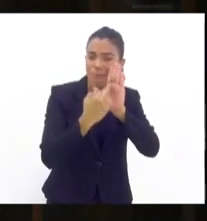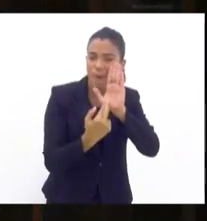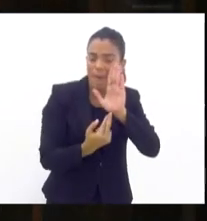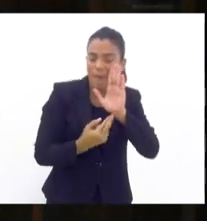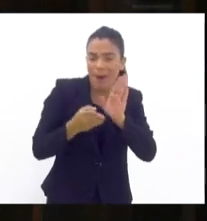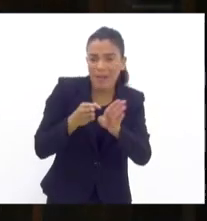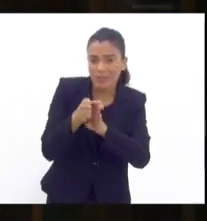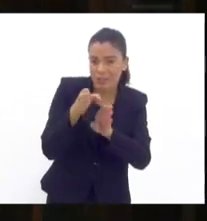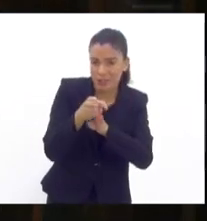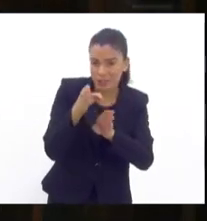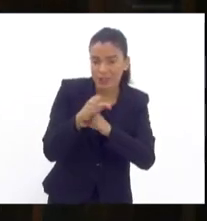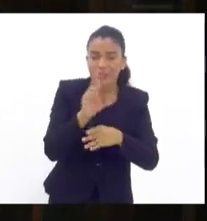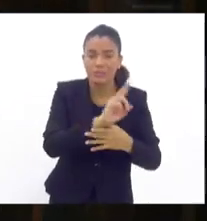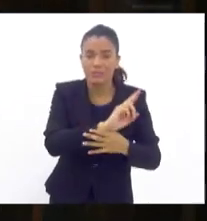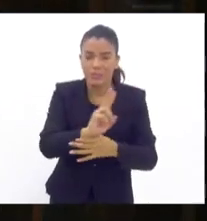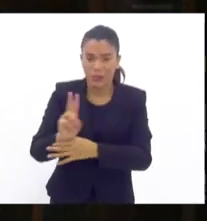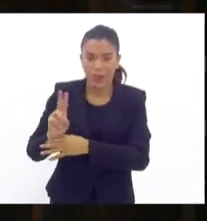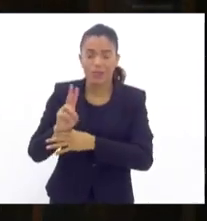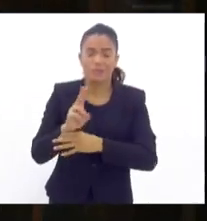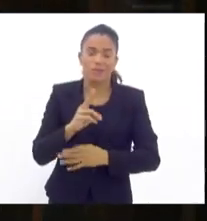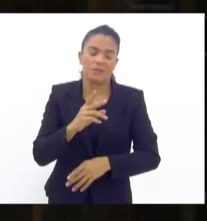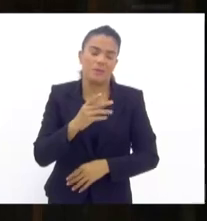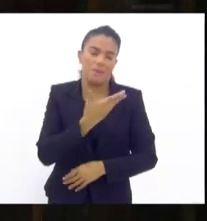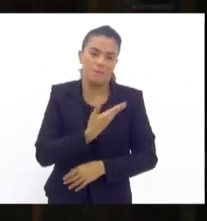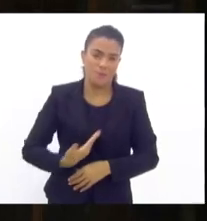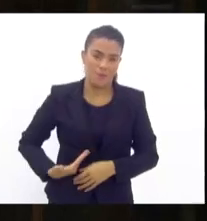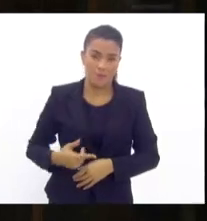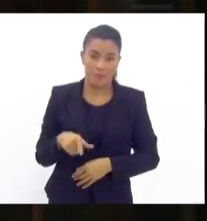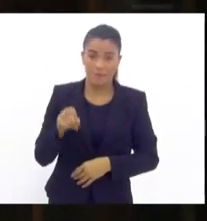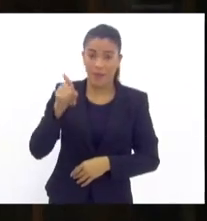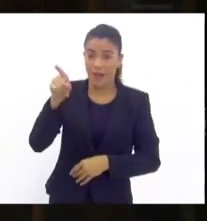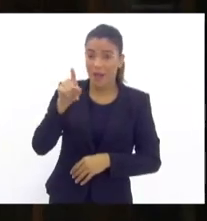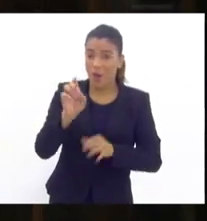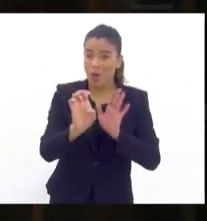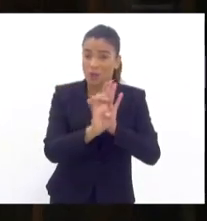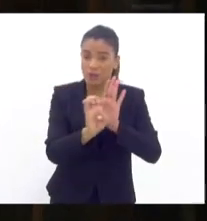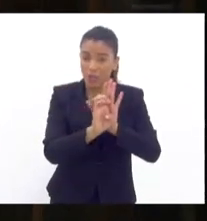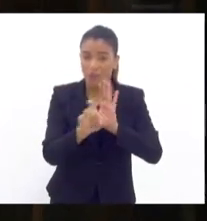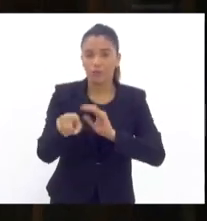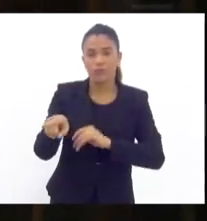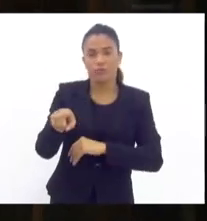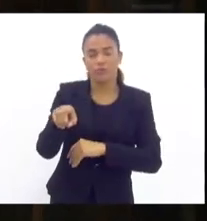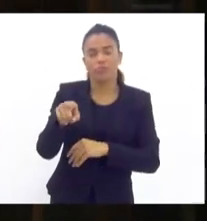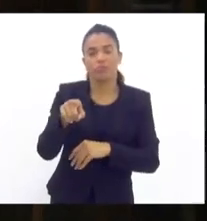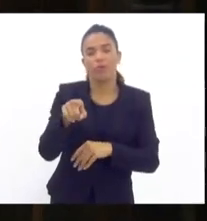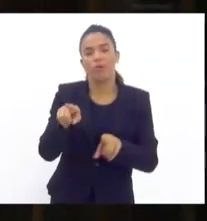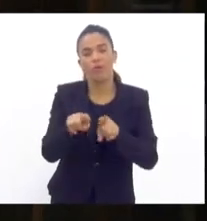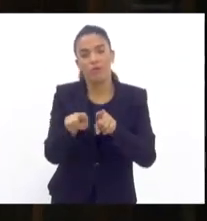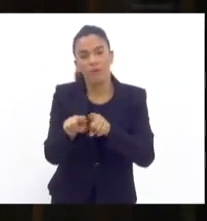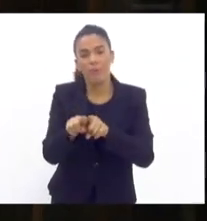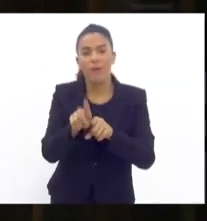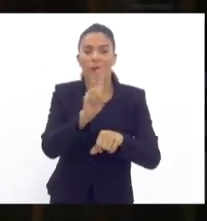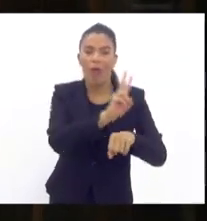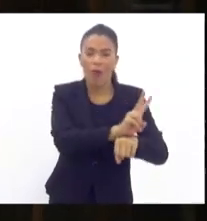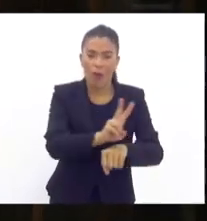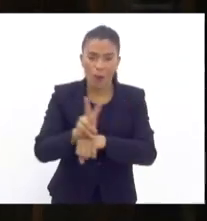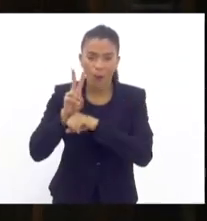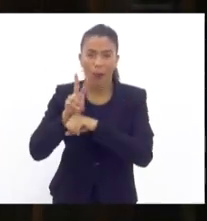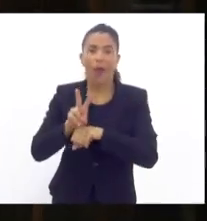Para quem não sabe, a Polícia Penal saiu de lá, o Estatuto da Guarda saiu de lá, a Margem de Guarda saiu de lá,